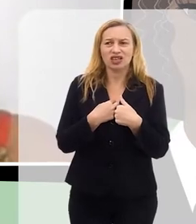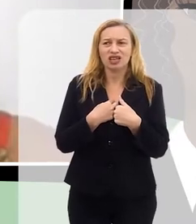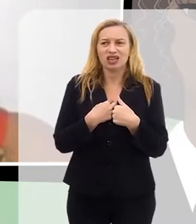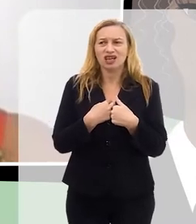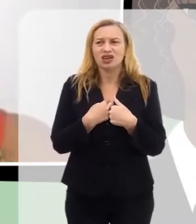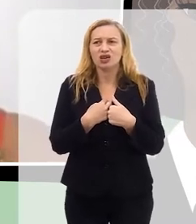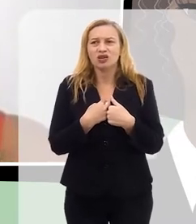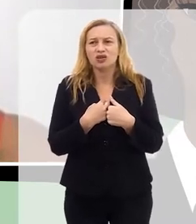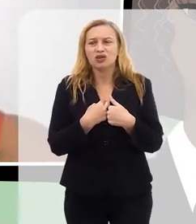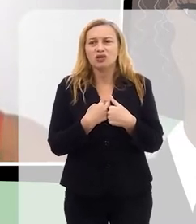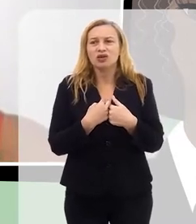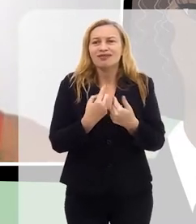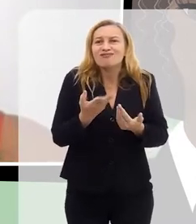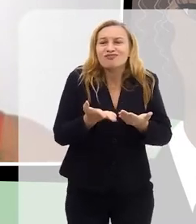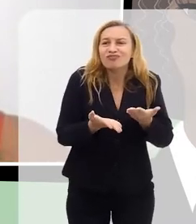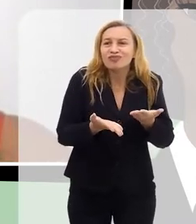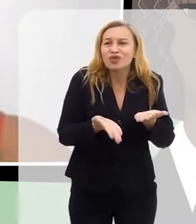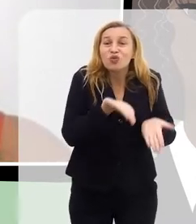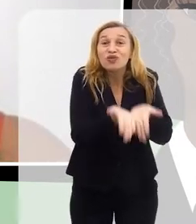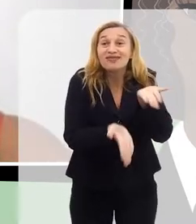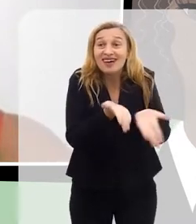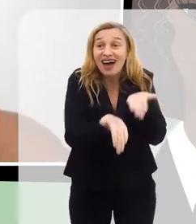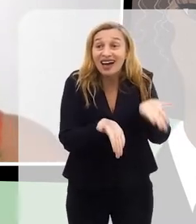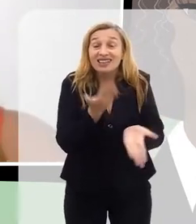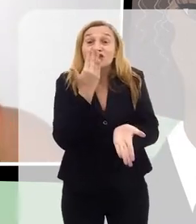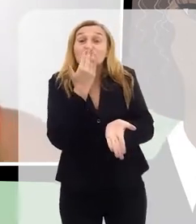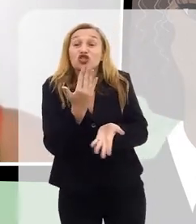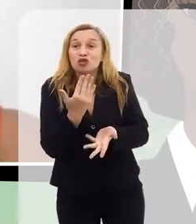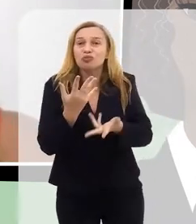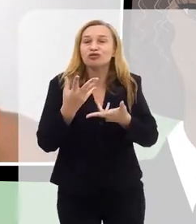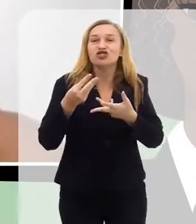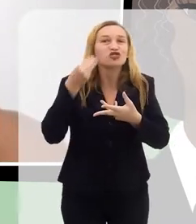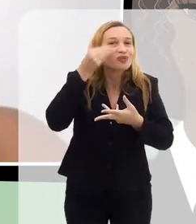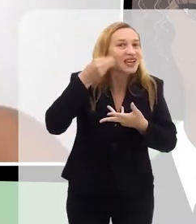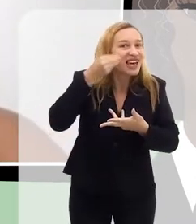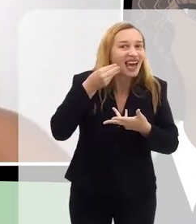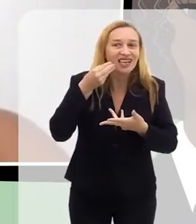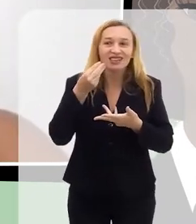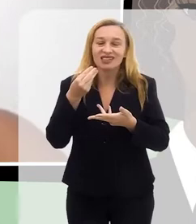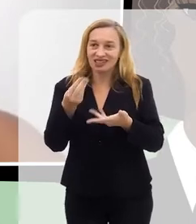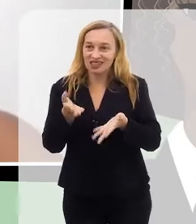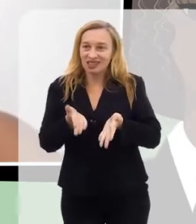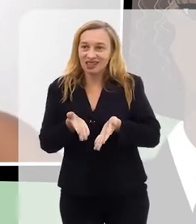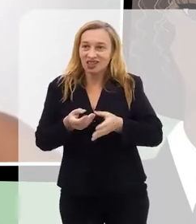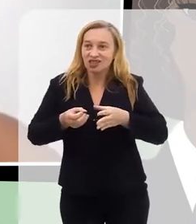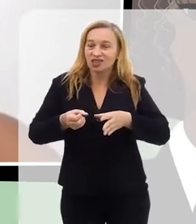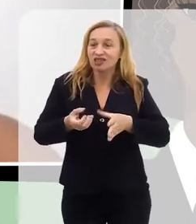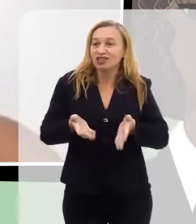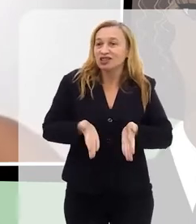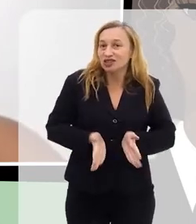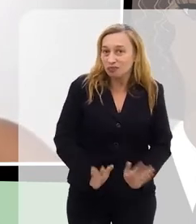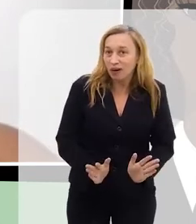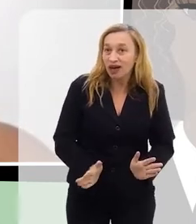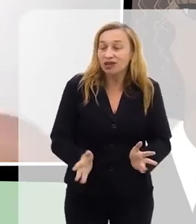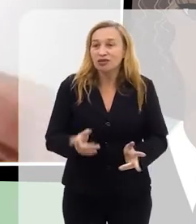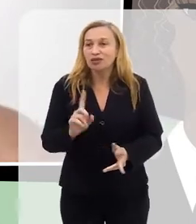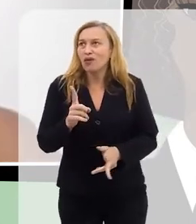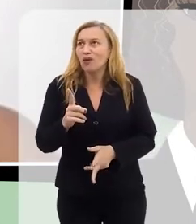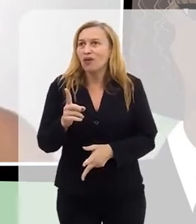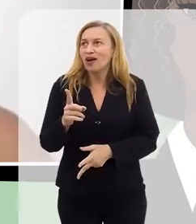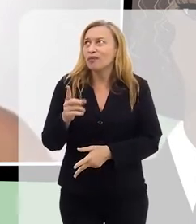desejem trabalhar com esse tipo de experiência de parto. E não é vantajoso, né? Se a gente for falar